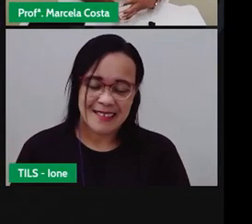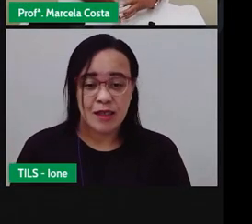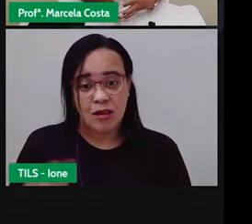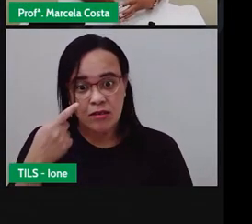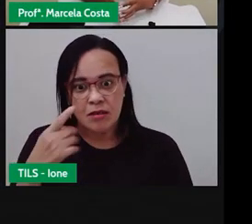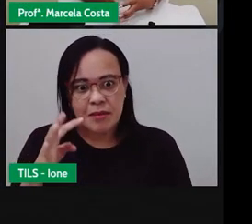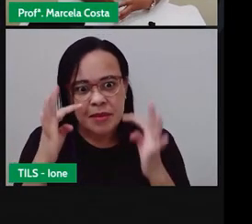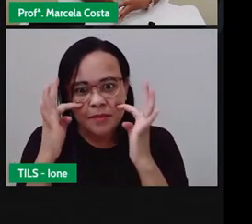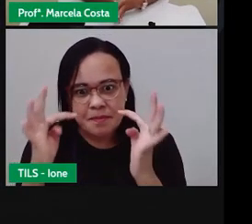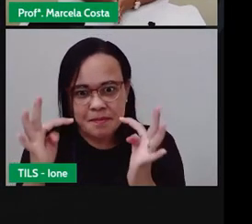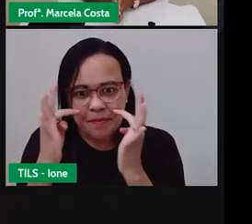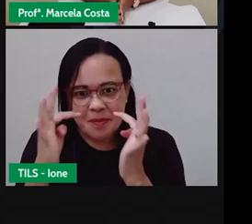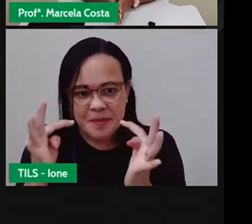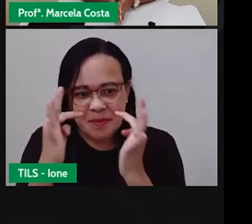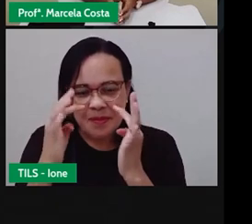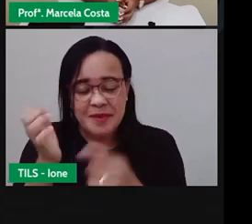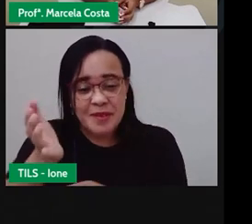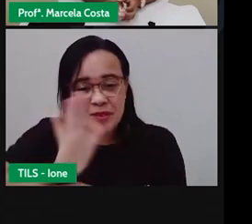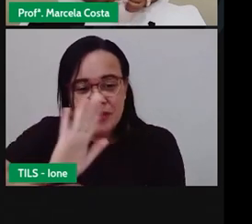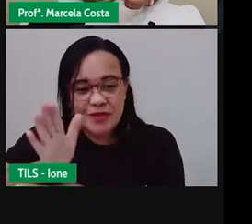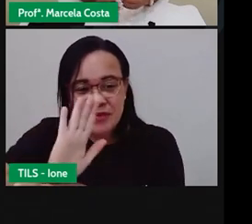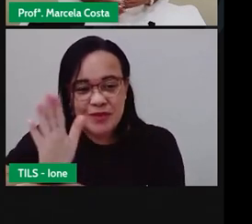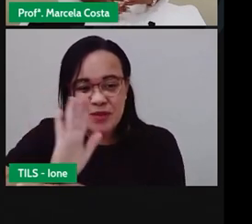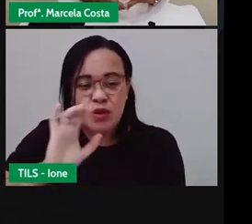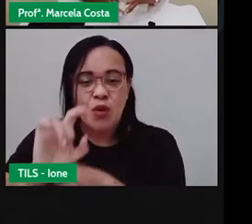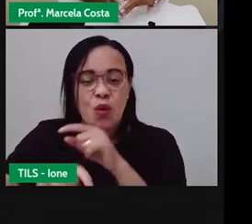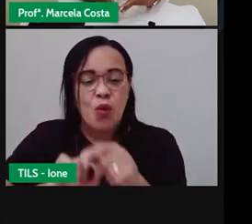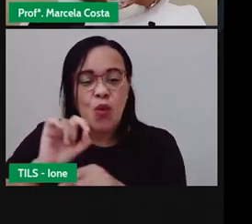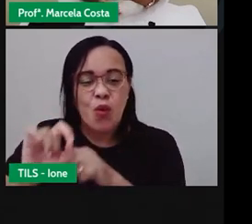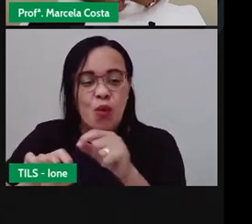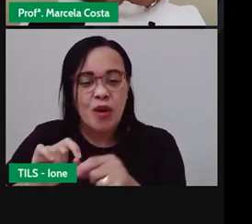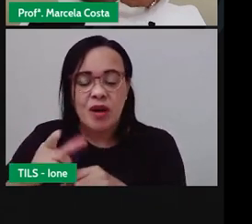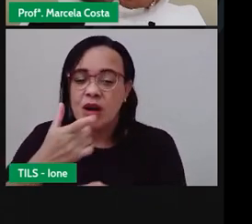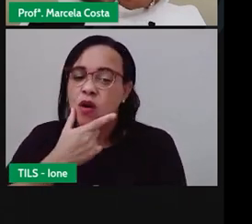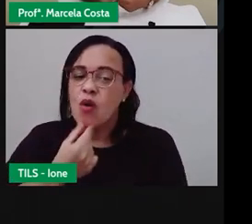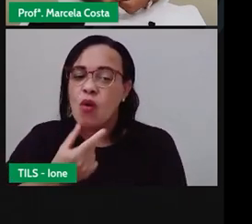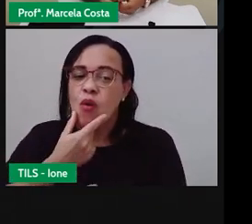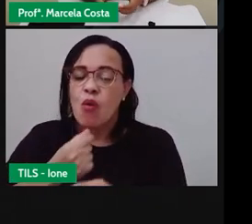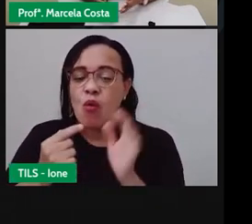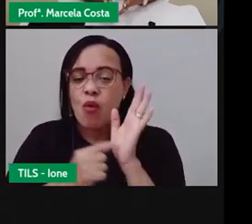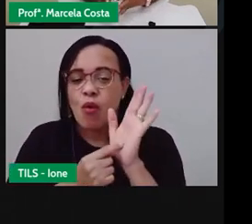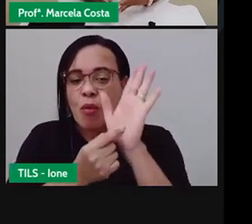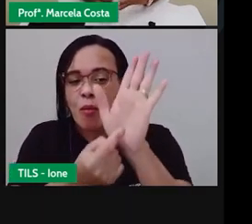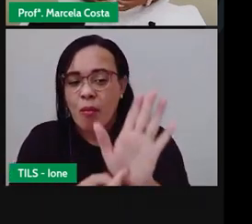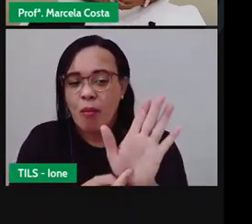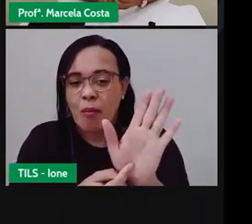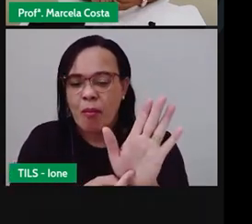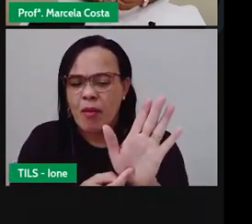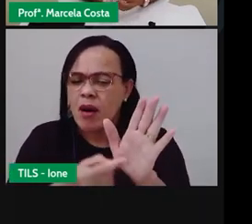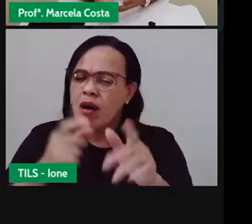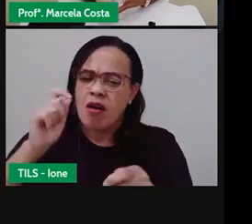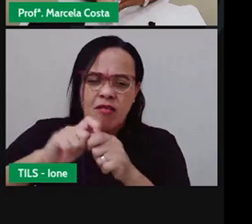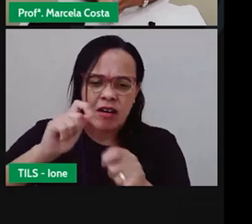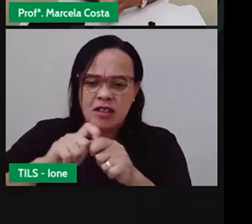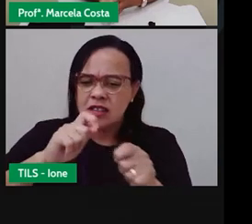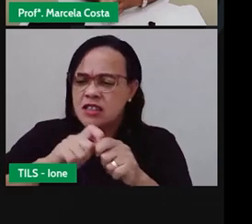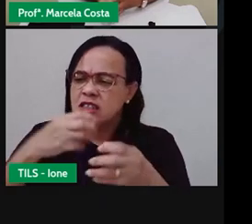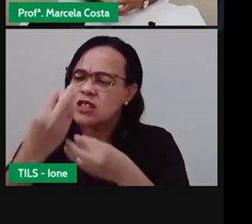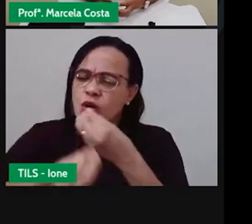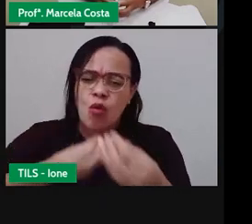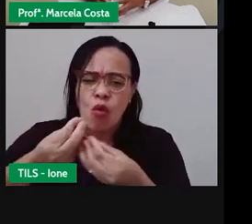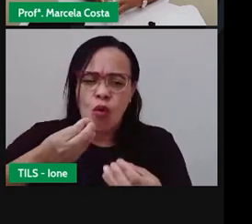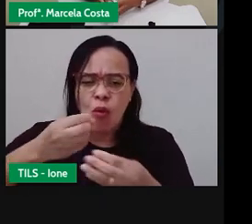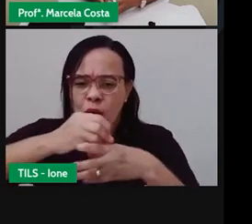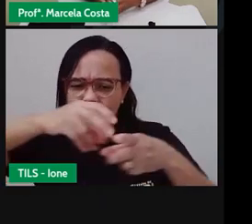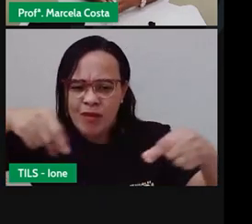vocês observaram aqui nesse vídeo que o rapaz está ali mostrando como fazer uma composteira